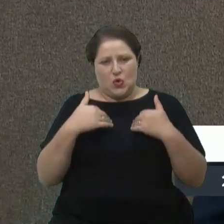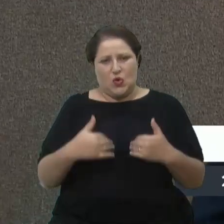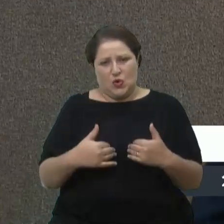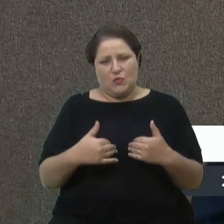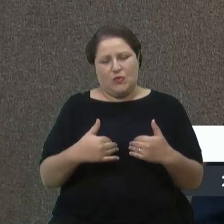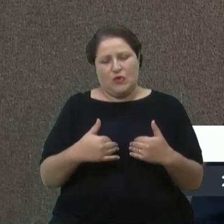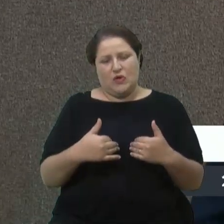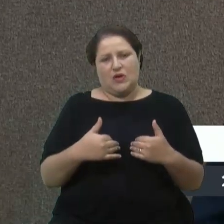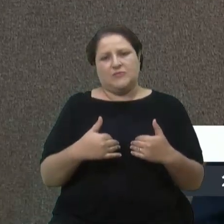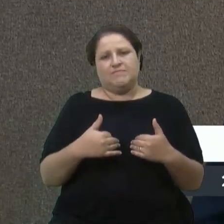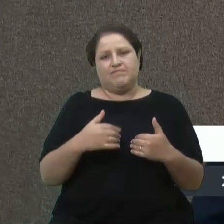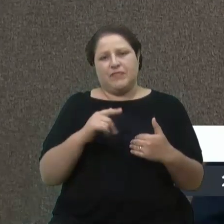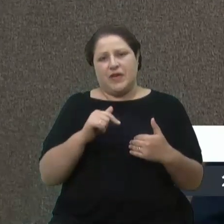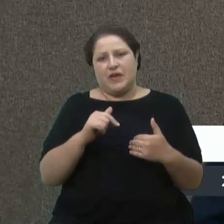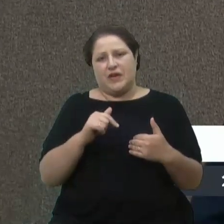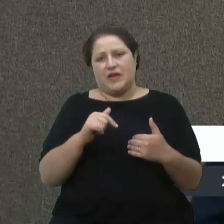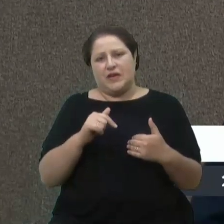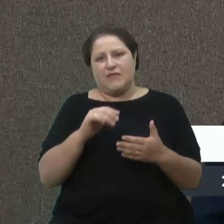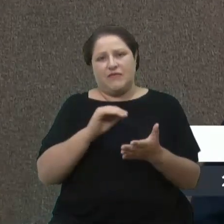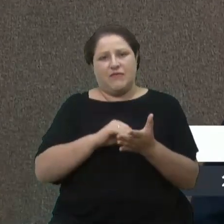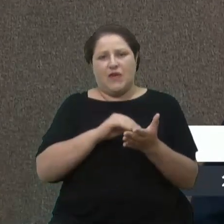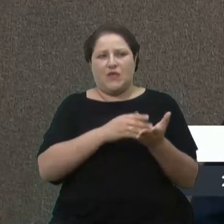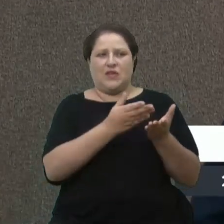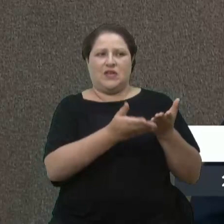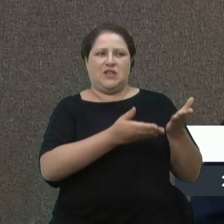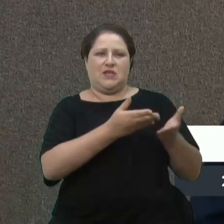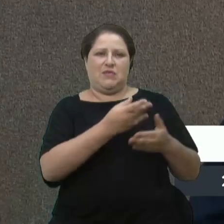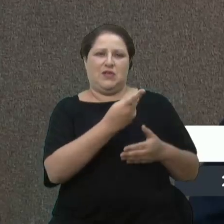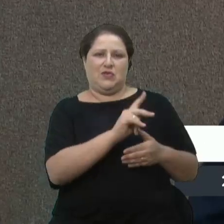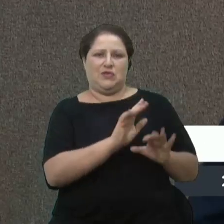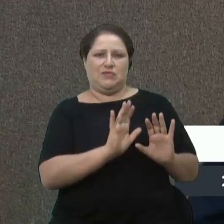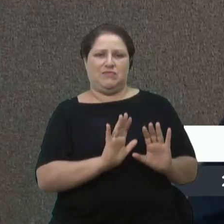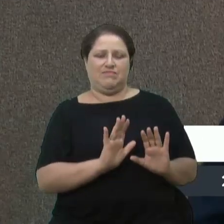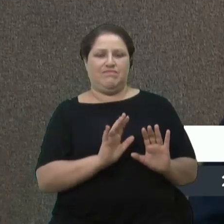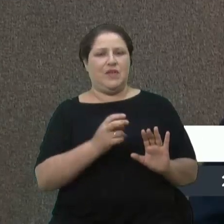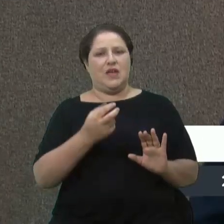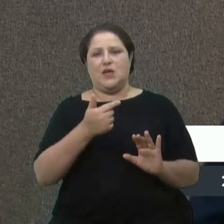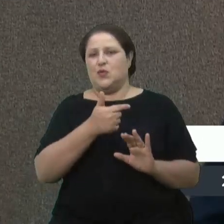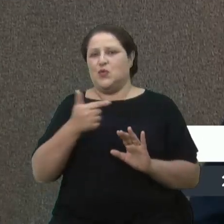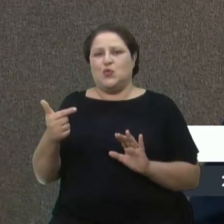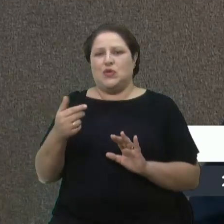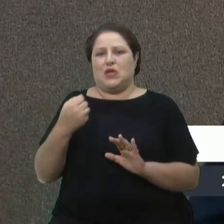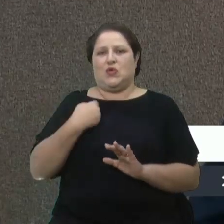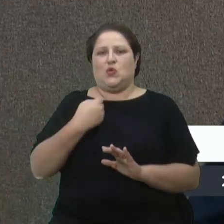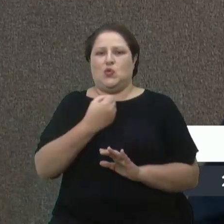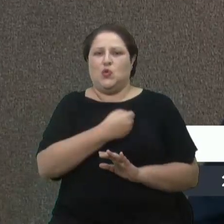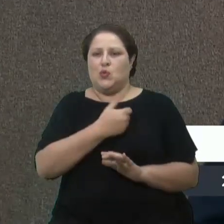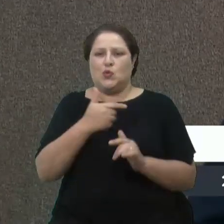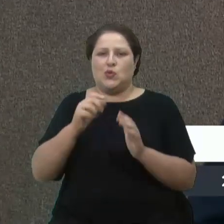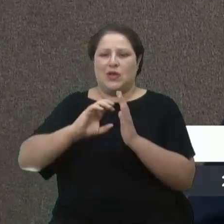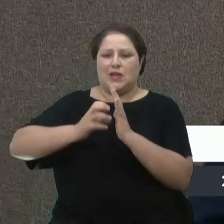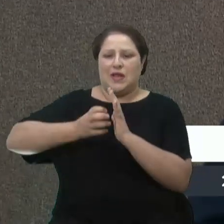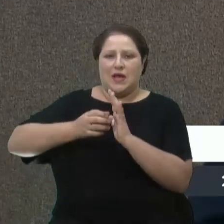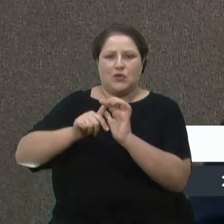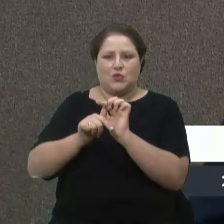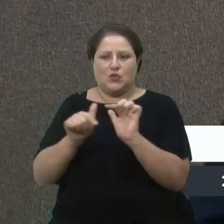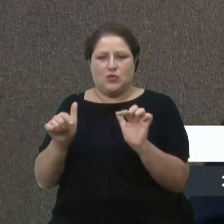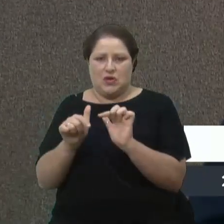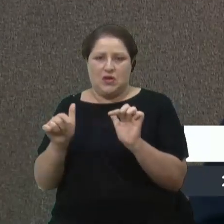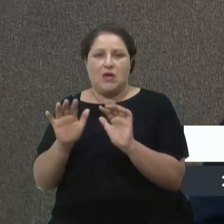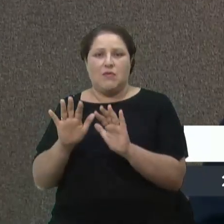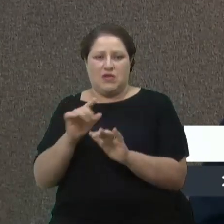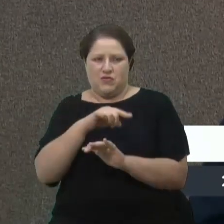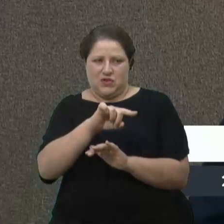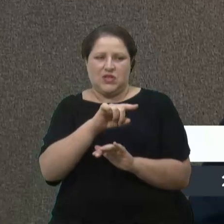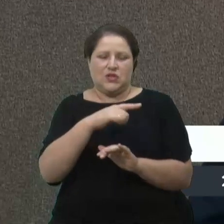ser tão destratado dessa forma. Então, eu não tenho números, não tenho dados, vocês têm mais do que eu